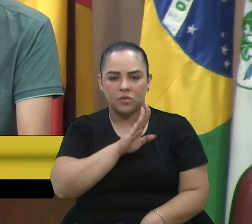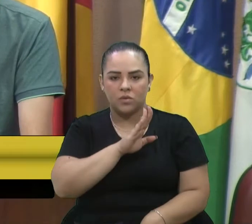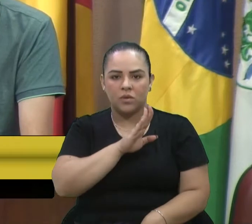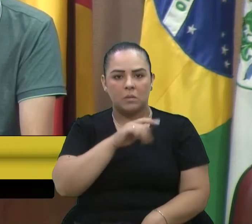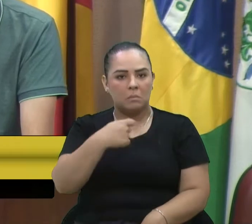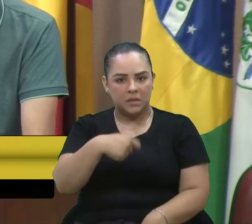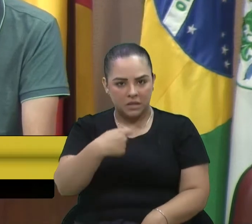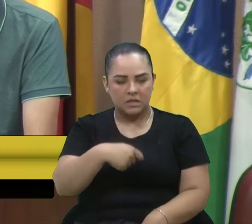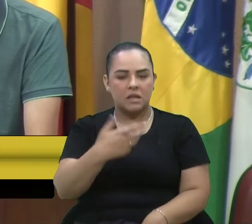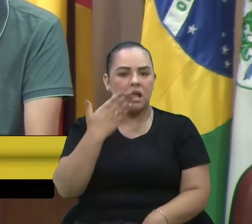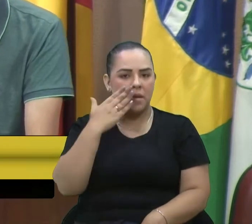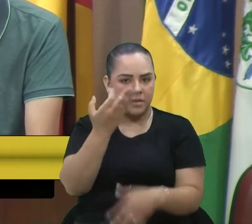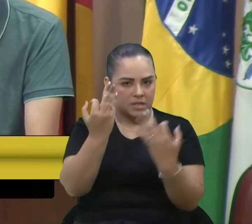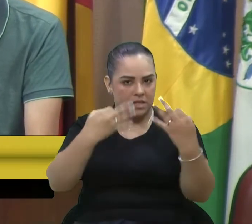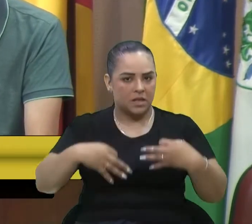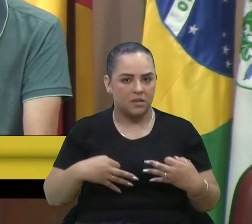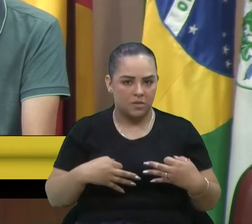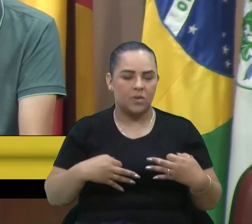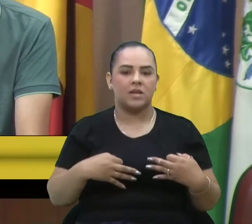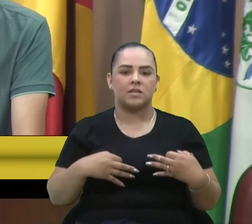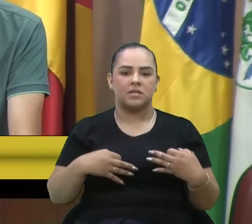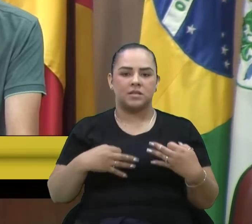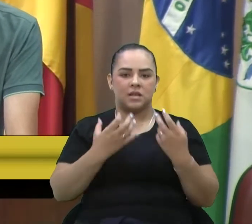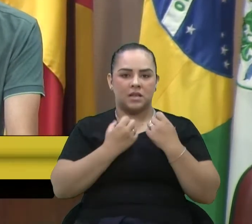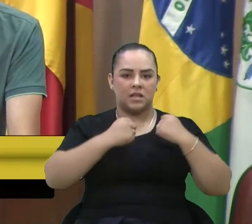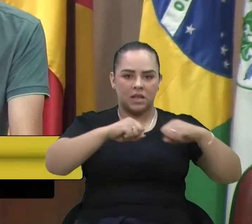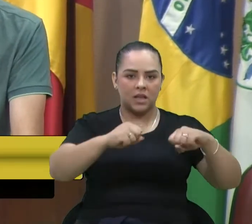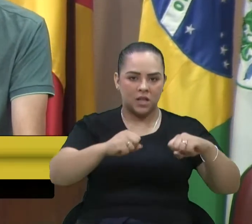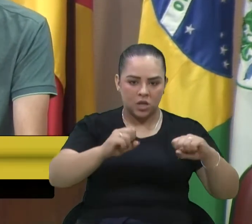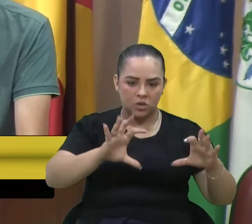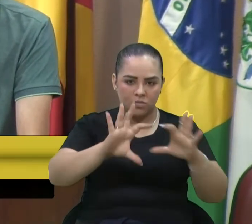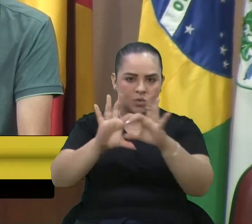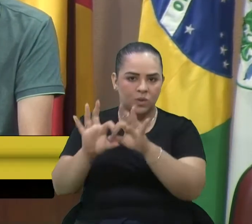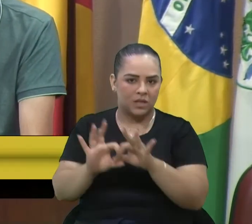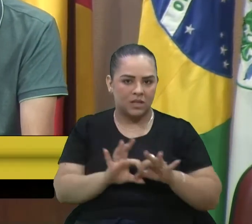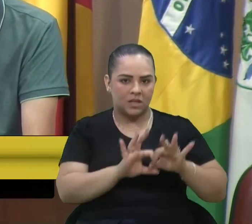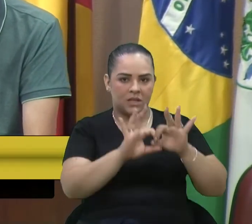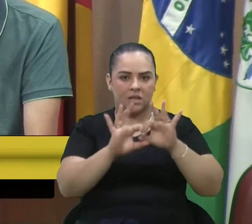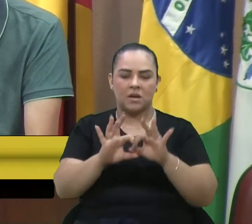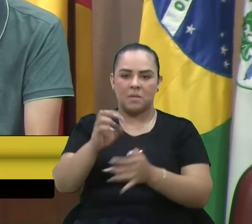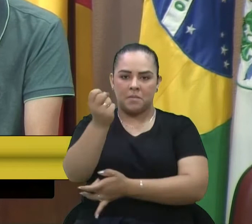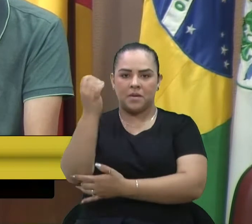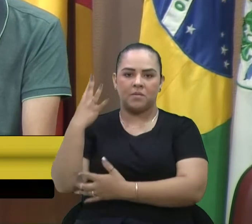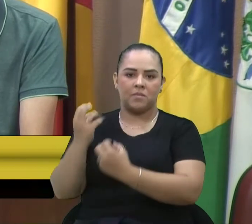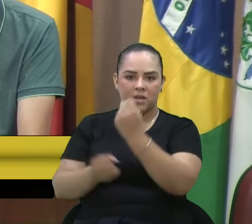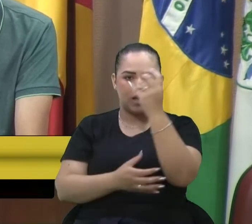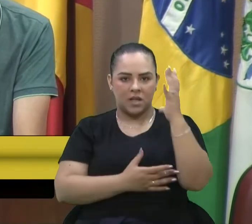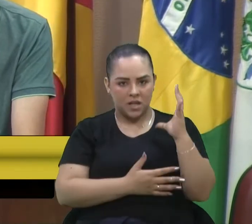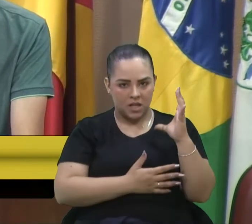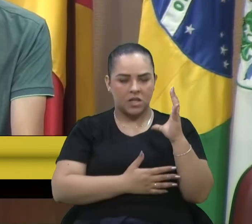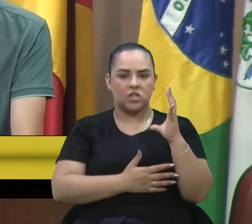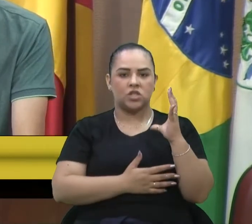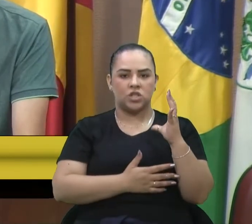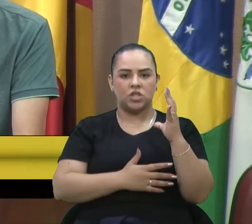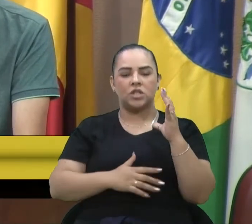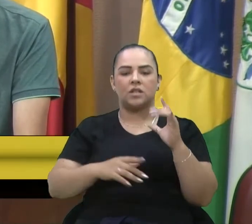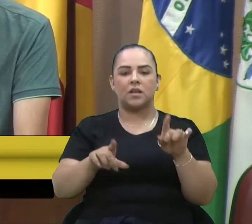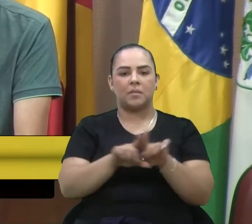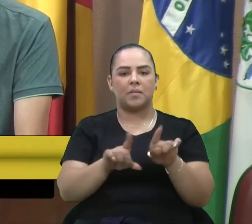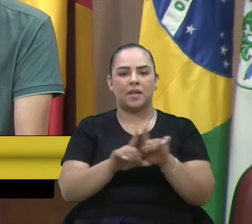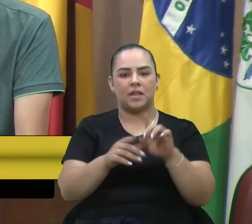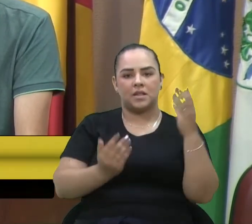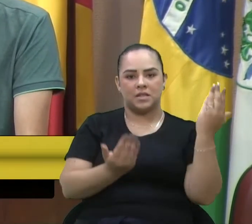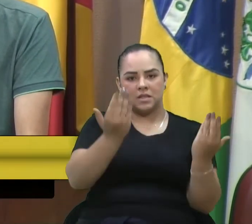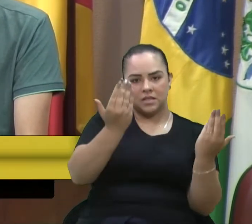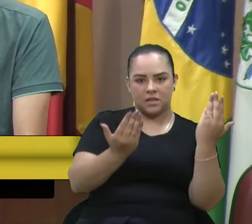As secretarias têm que andar unidas, Secretaria da Agricultura, Meio Ambiente, Setor de Licitações, Secretaria de Obras, entre outras.